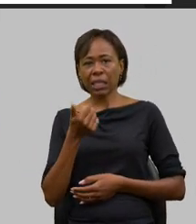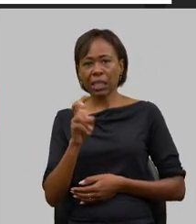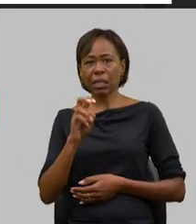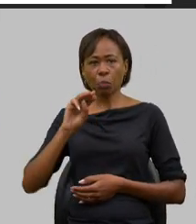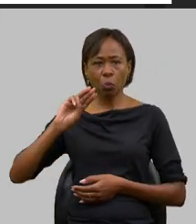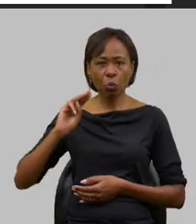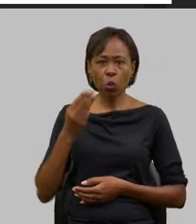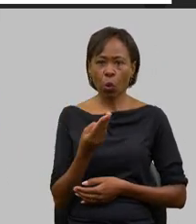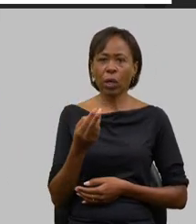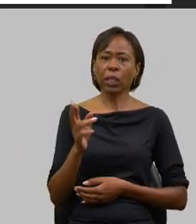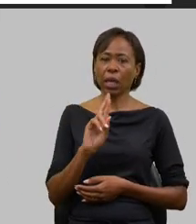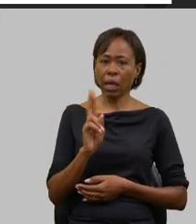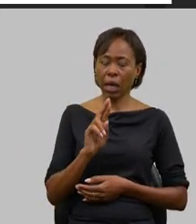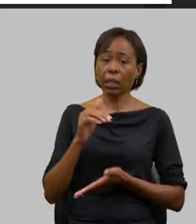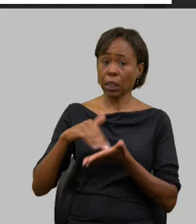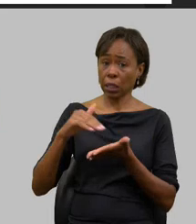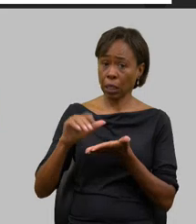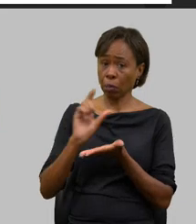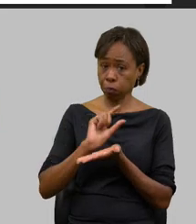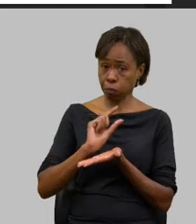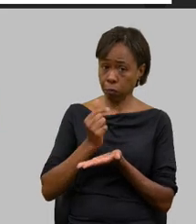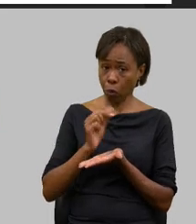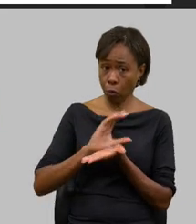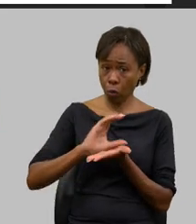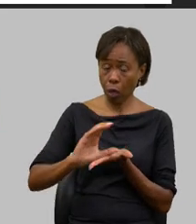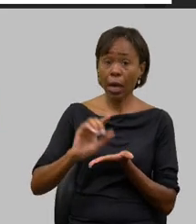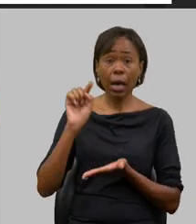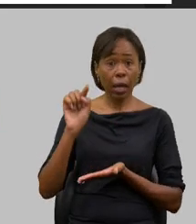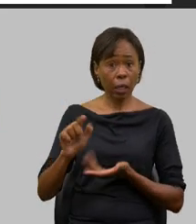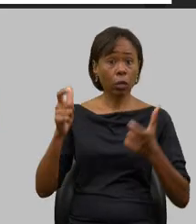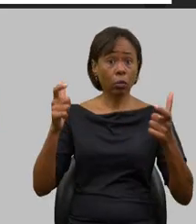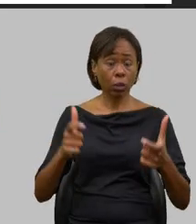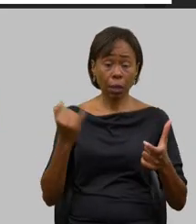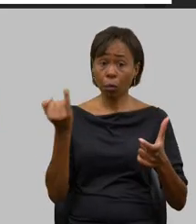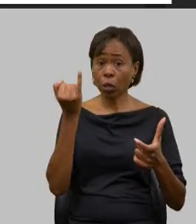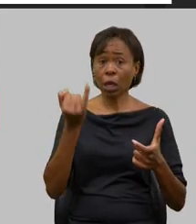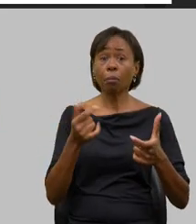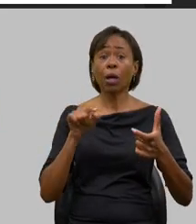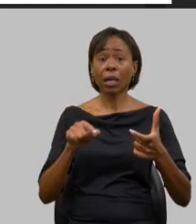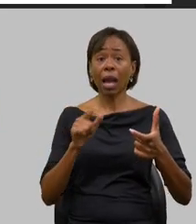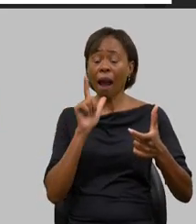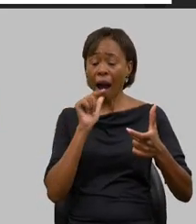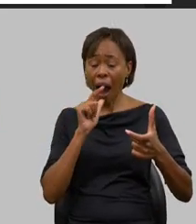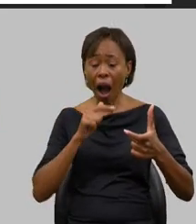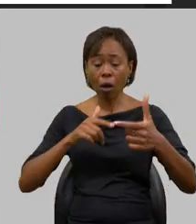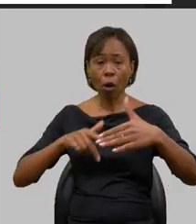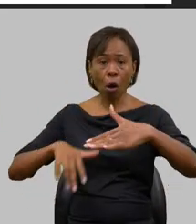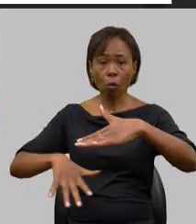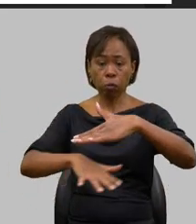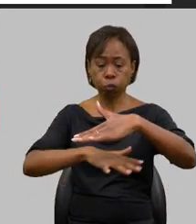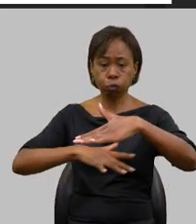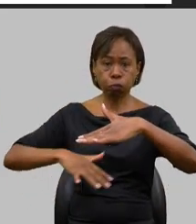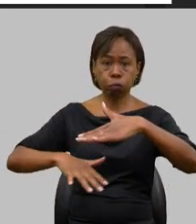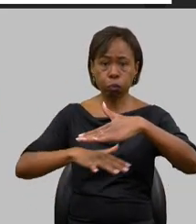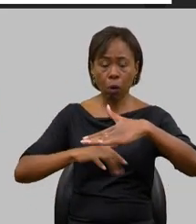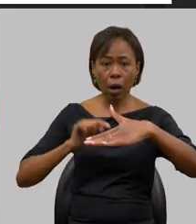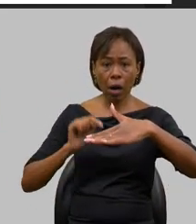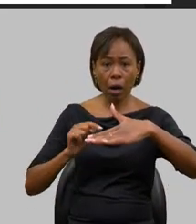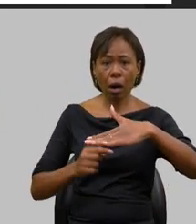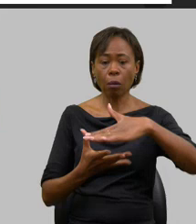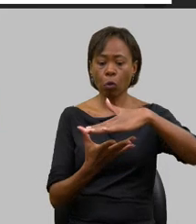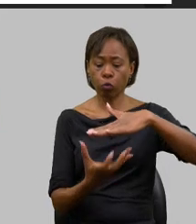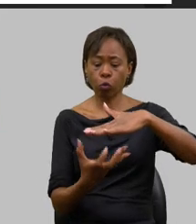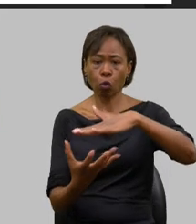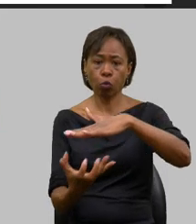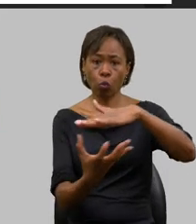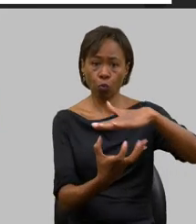secretaria e essas barragens são fundamentais para poder reter água no semiárido para a gente poder fazer a infiltração da água e